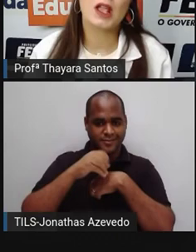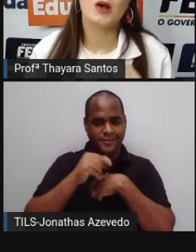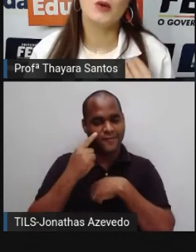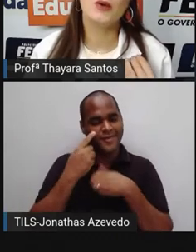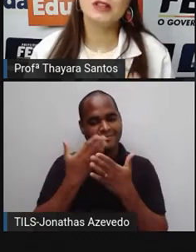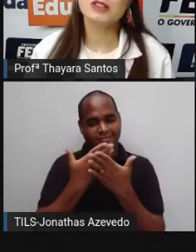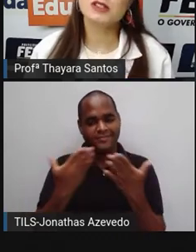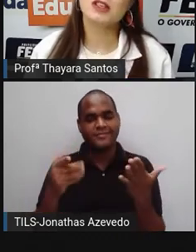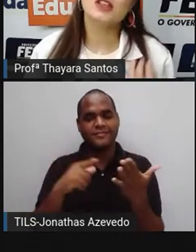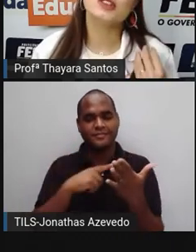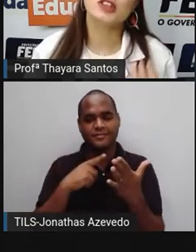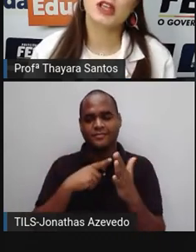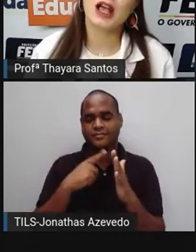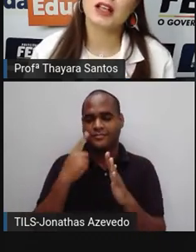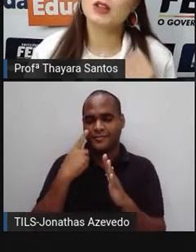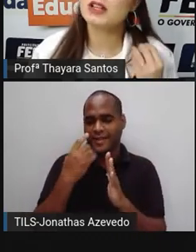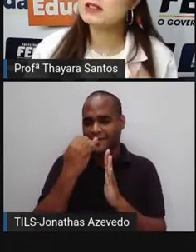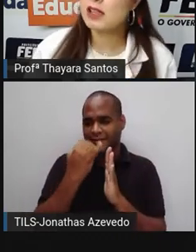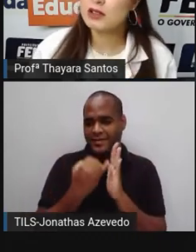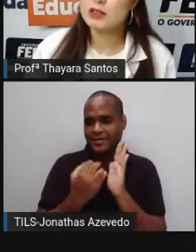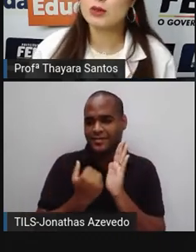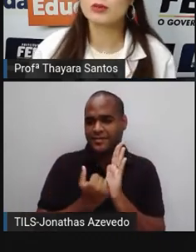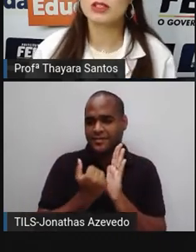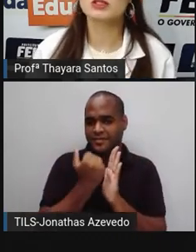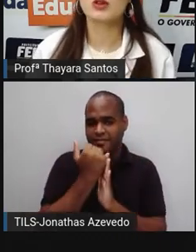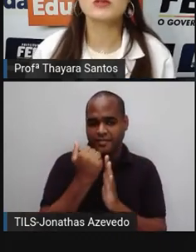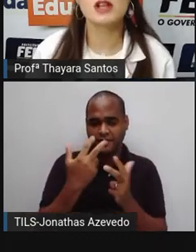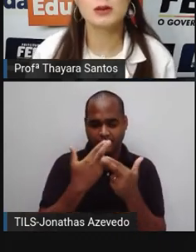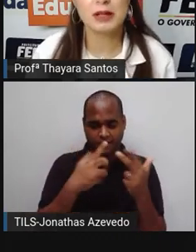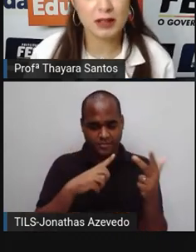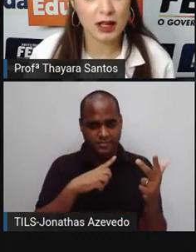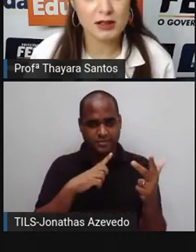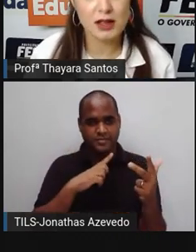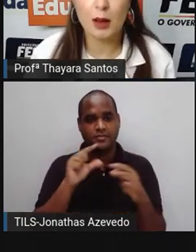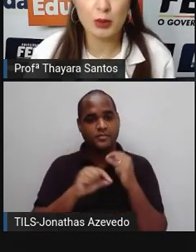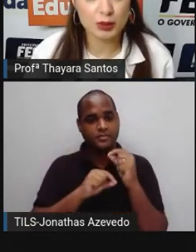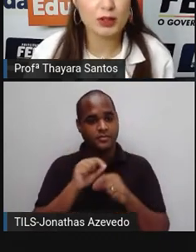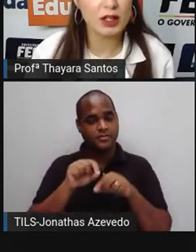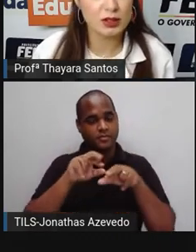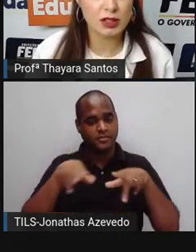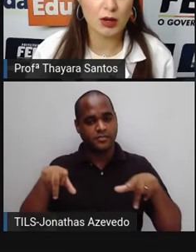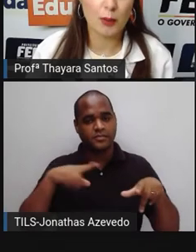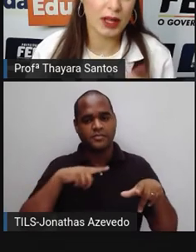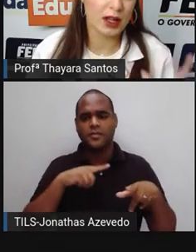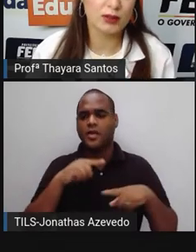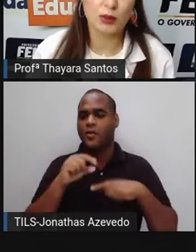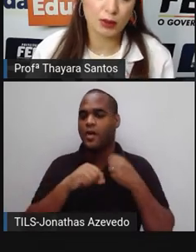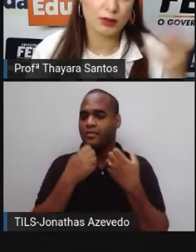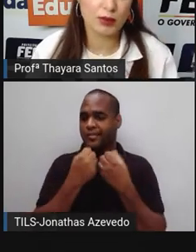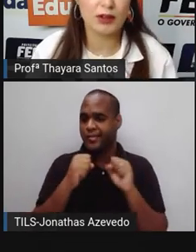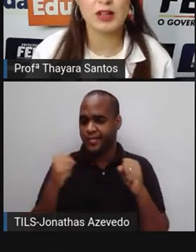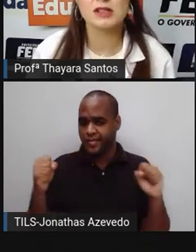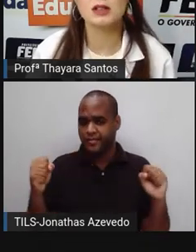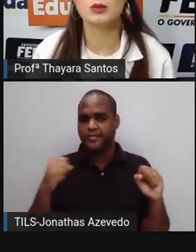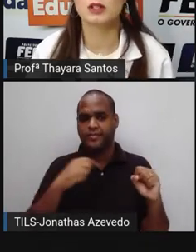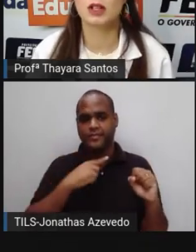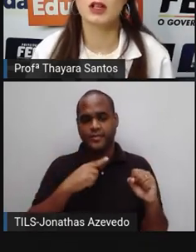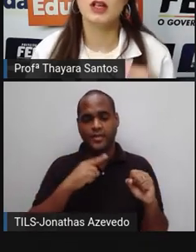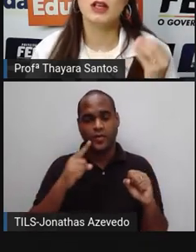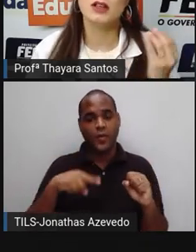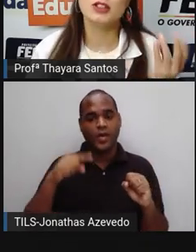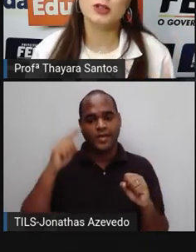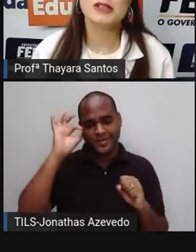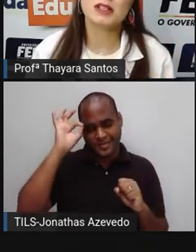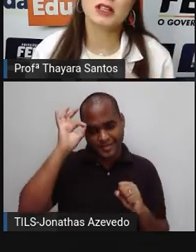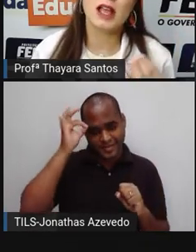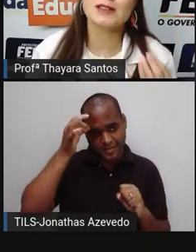aí, o índice de adolescentes com transtornos alimentares é muito grande, né? Comparado com a fase adulta, né?